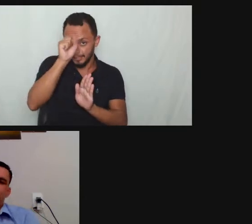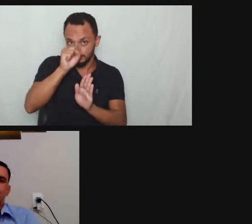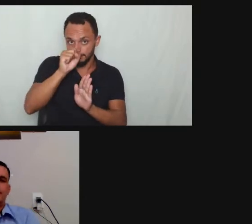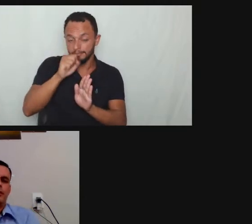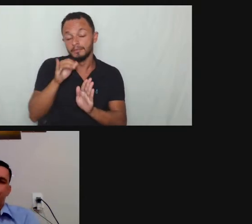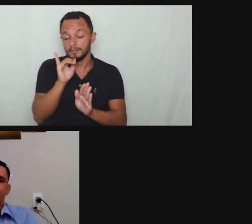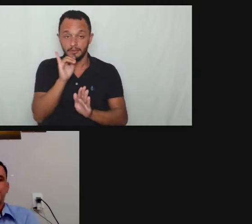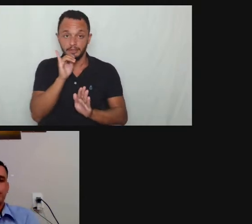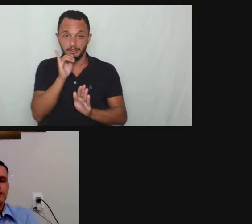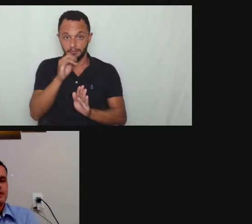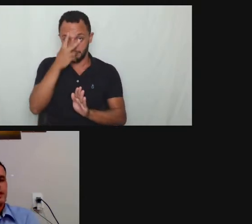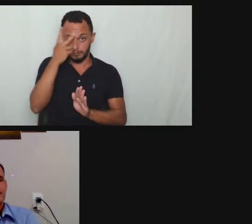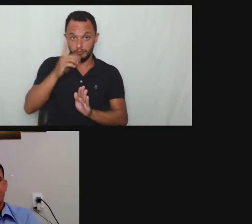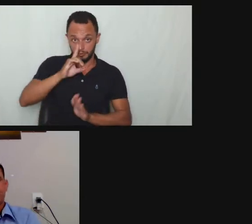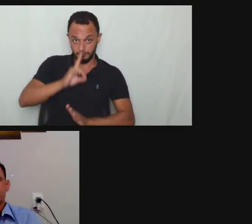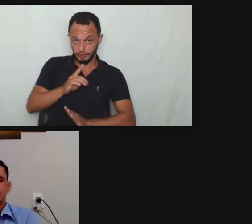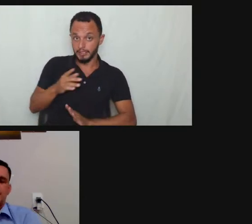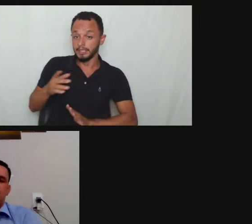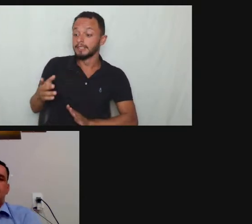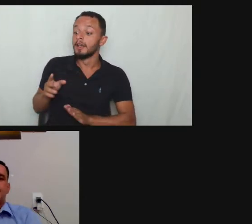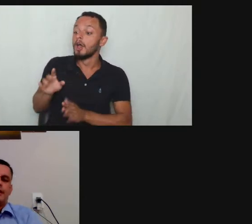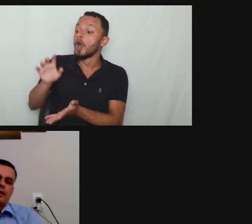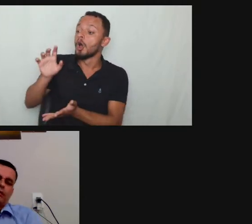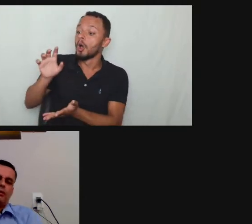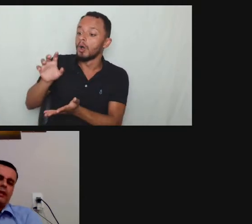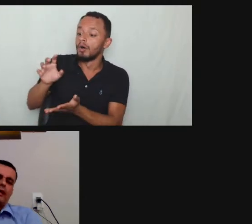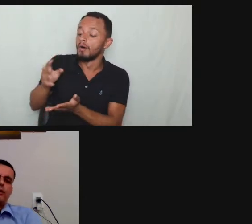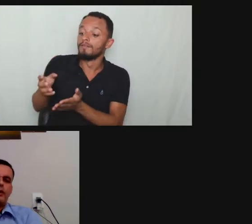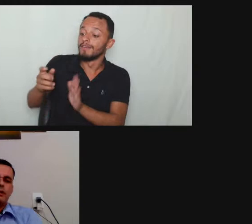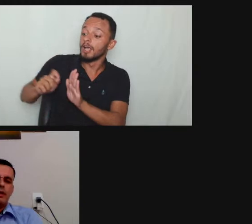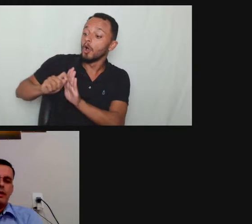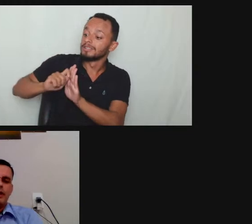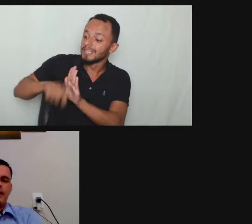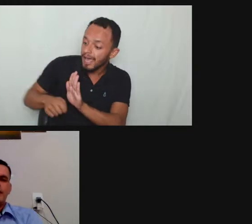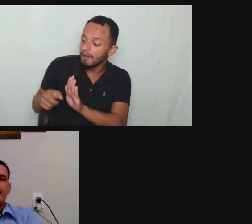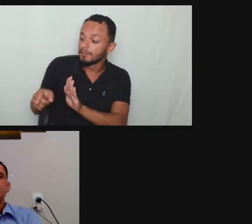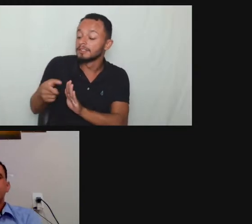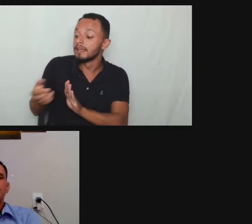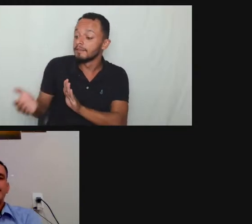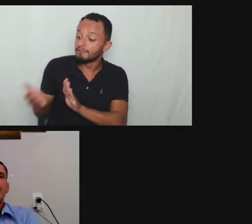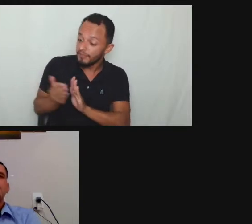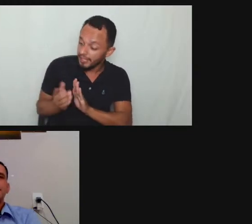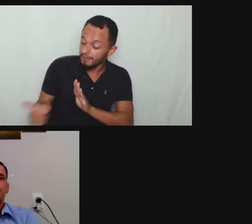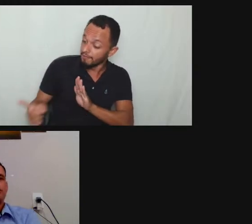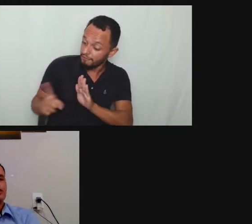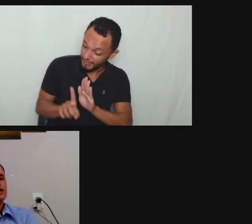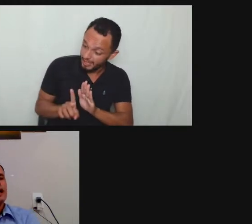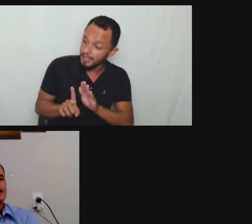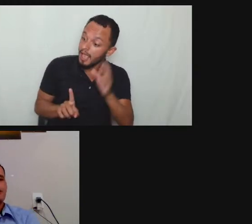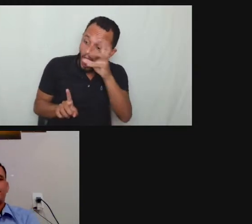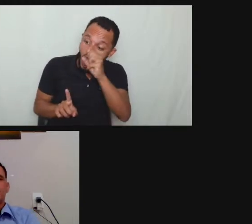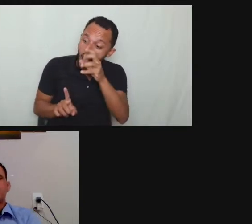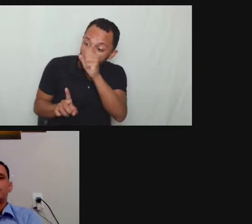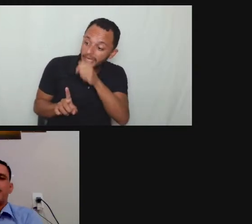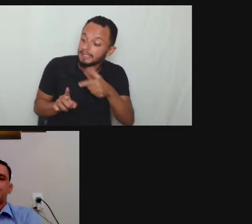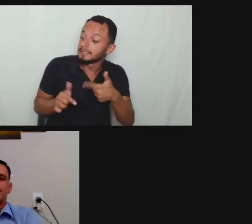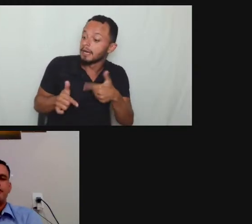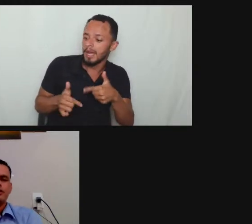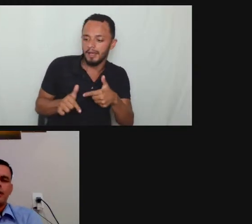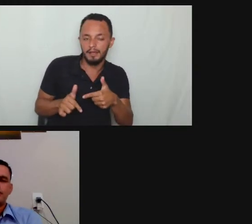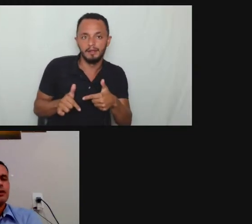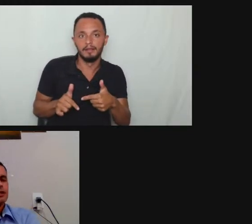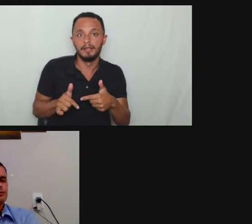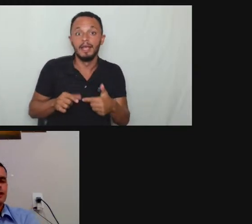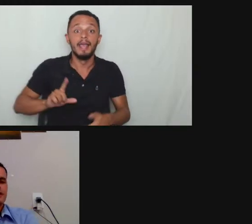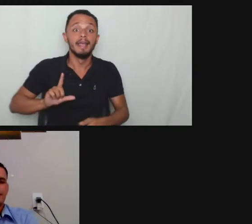uma pessoa com deficiência não tá incluído aí ele tem uma limitação de idade que pode ser no